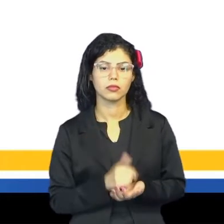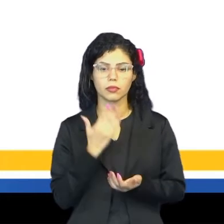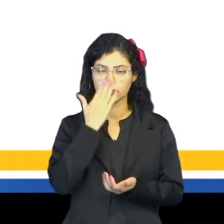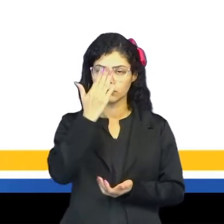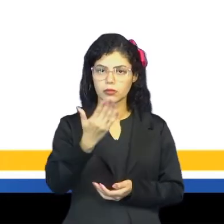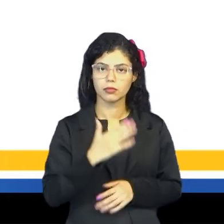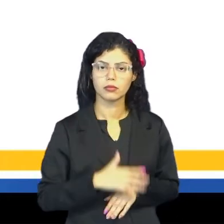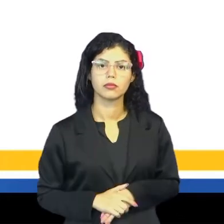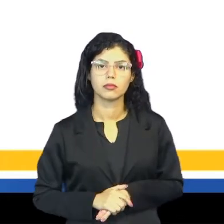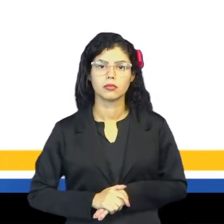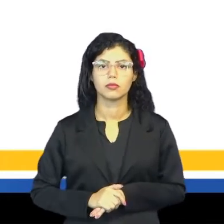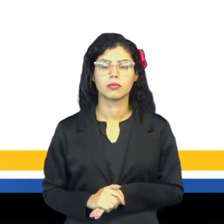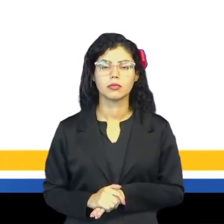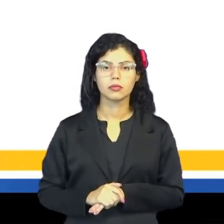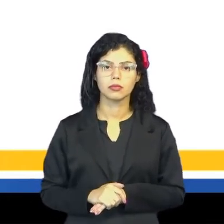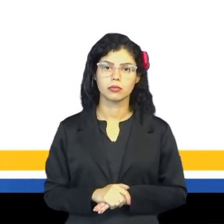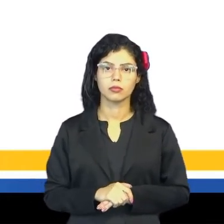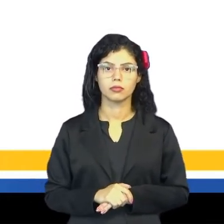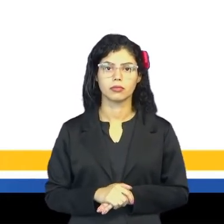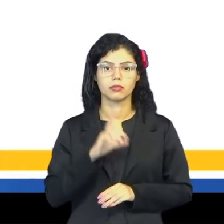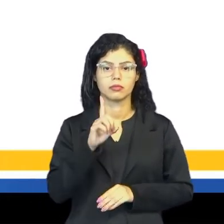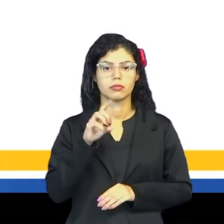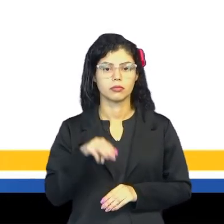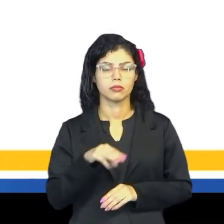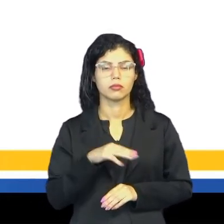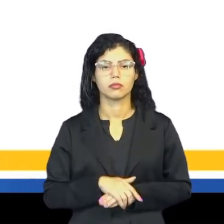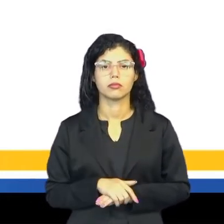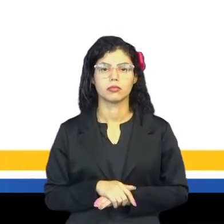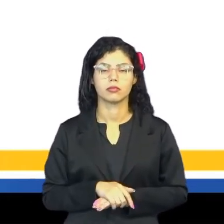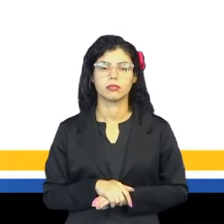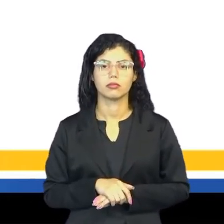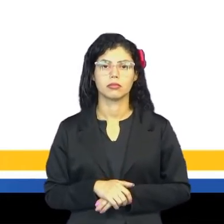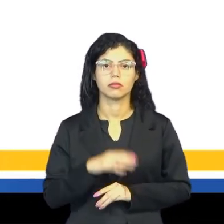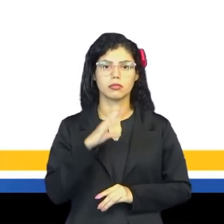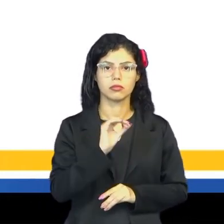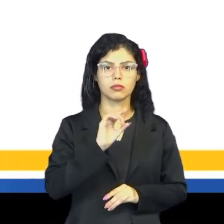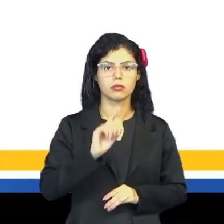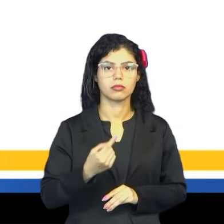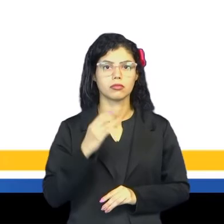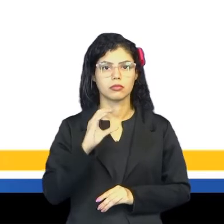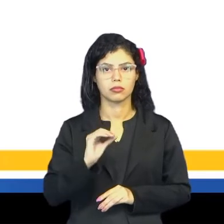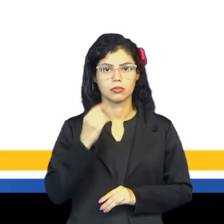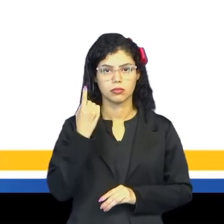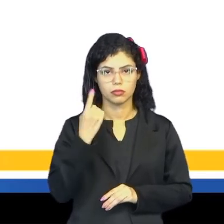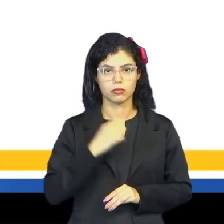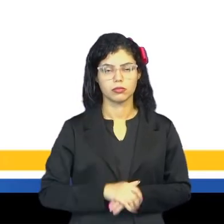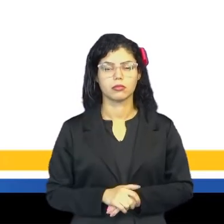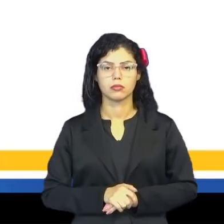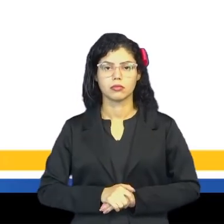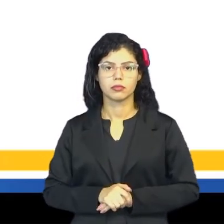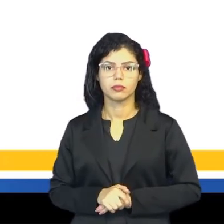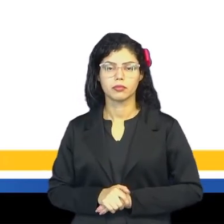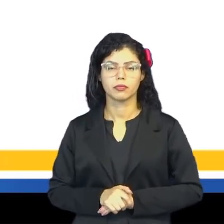mais à frente. O decímetro, d-m. Ou seja, 0,1 metro.